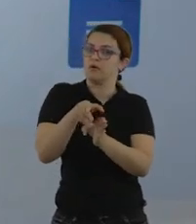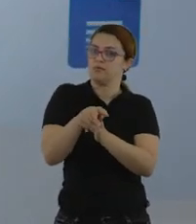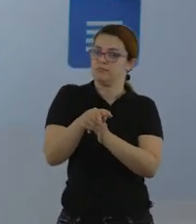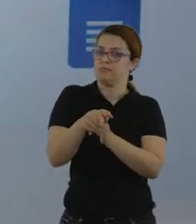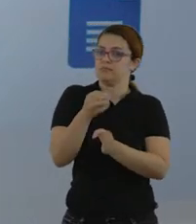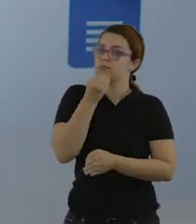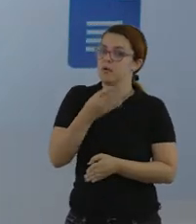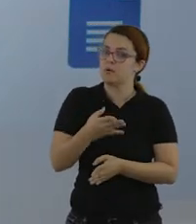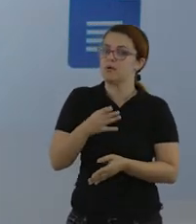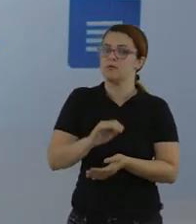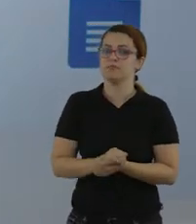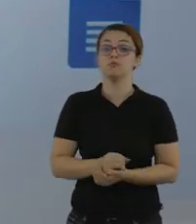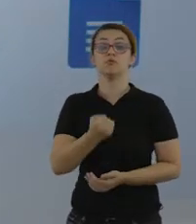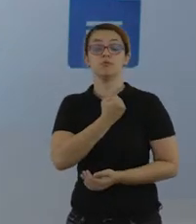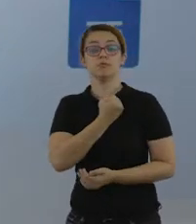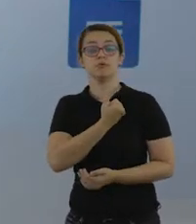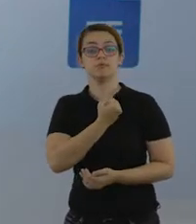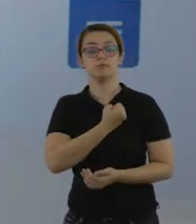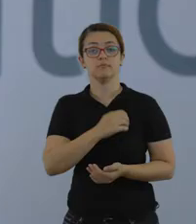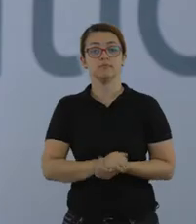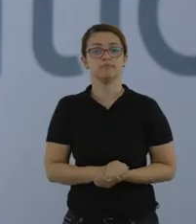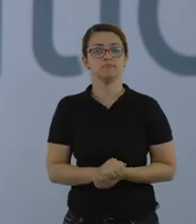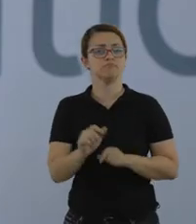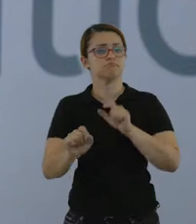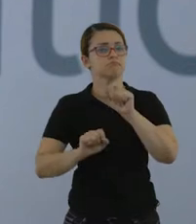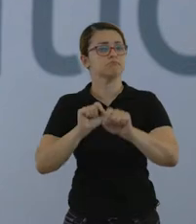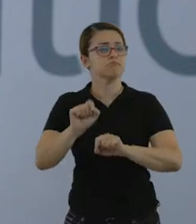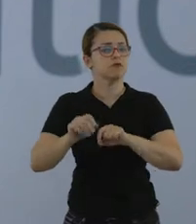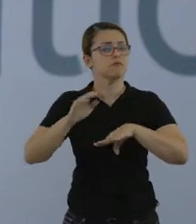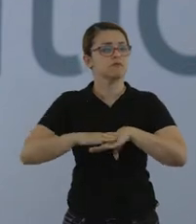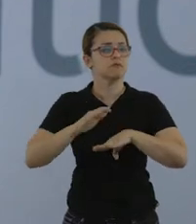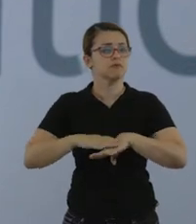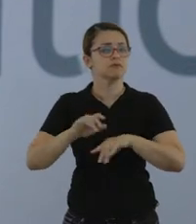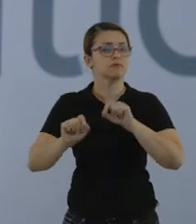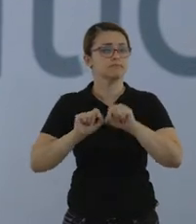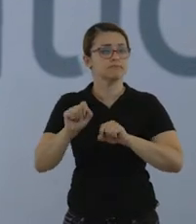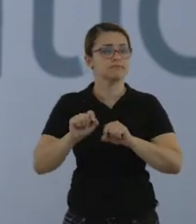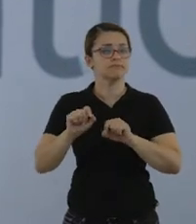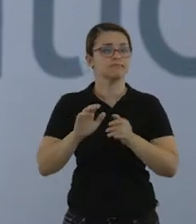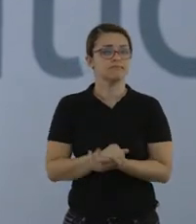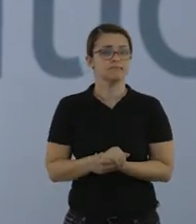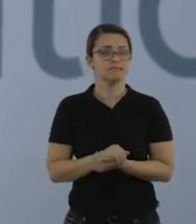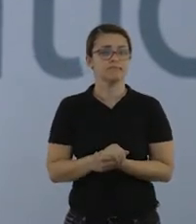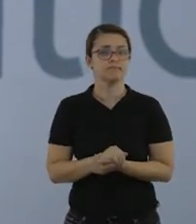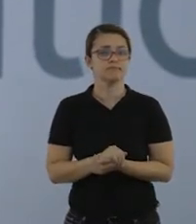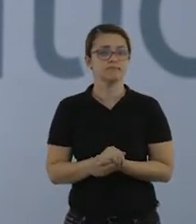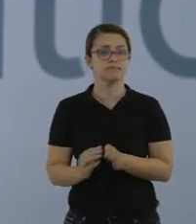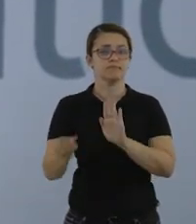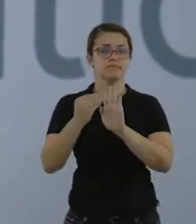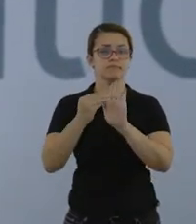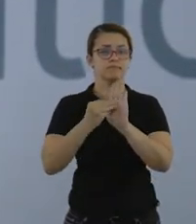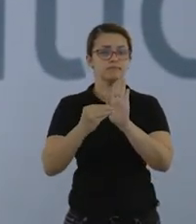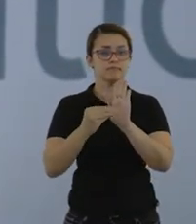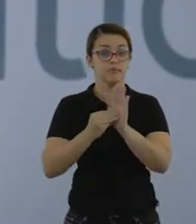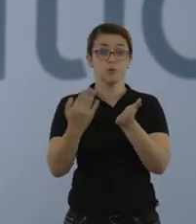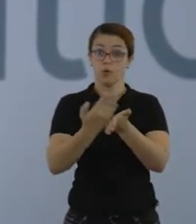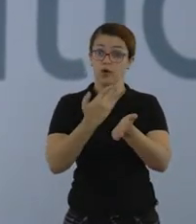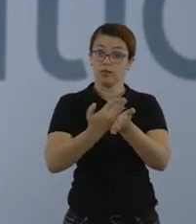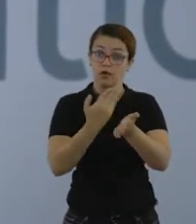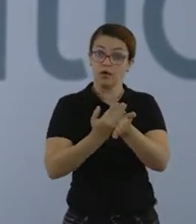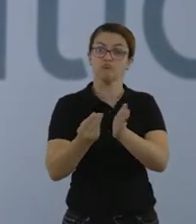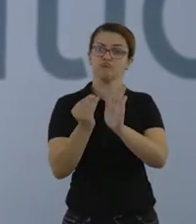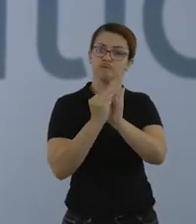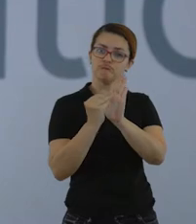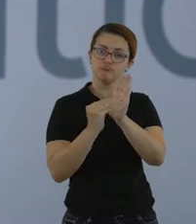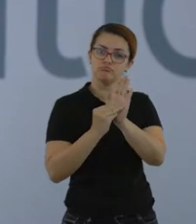seria com os números. O que a gente pode fazer? Primeiro, está registrando no